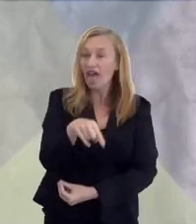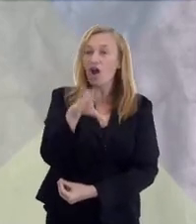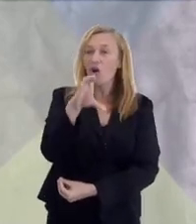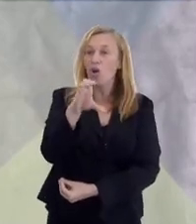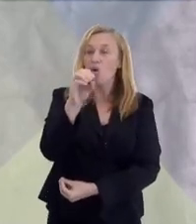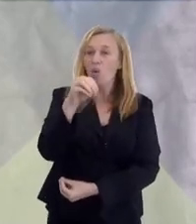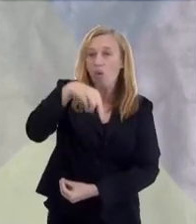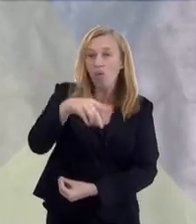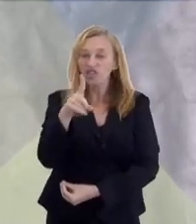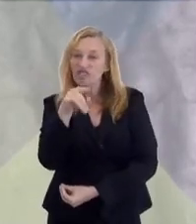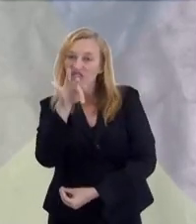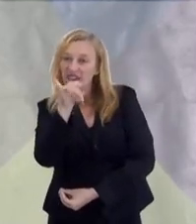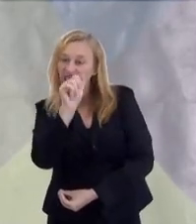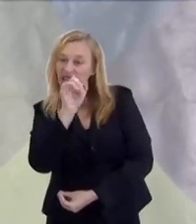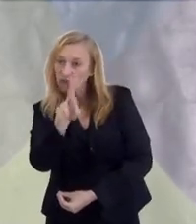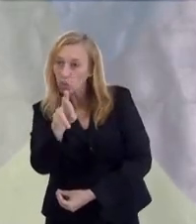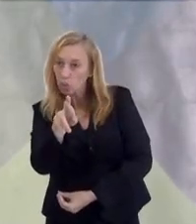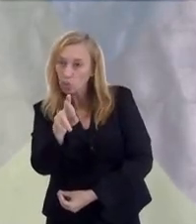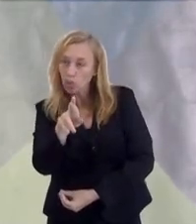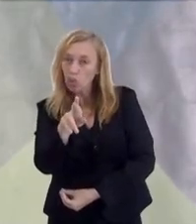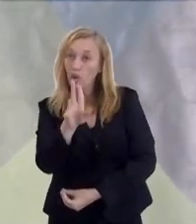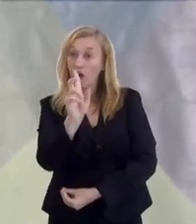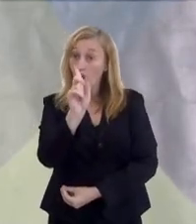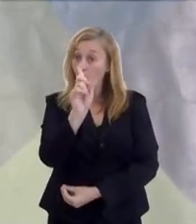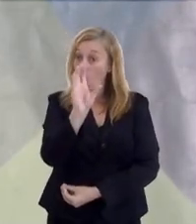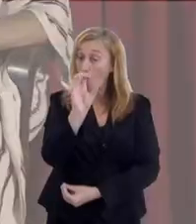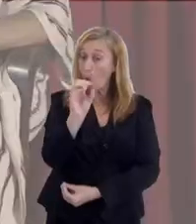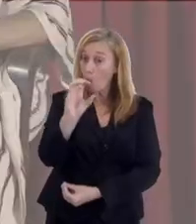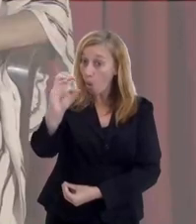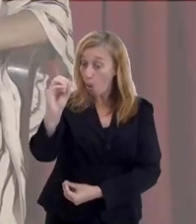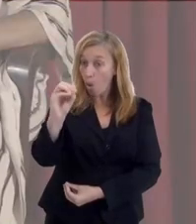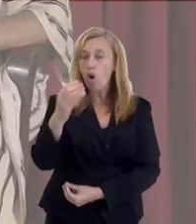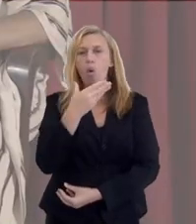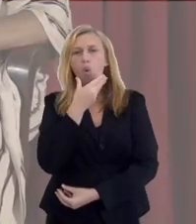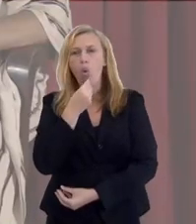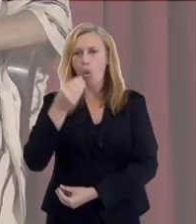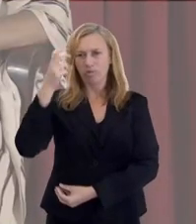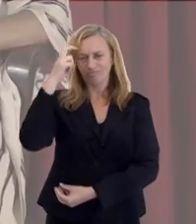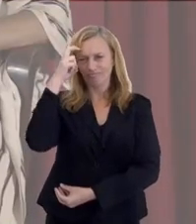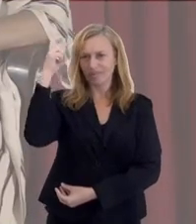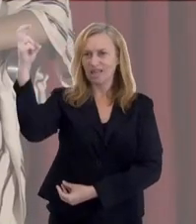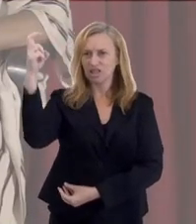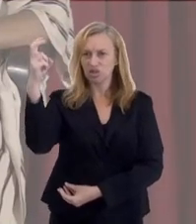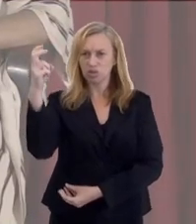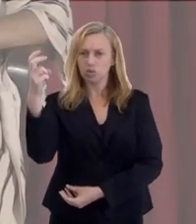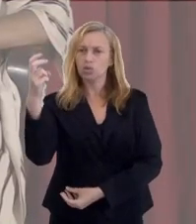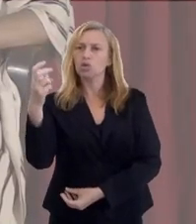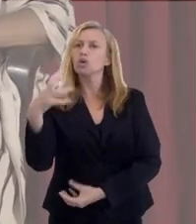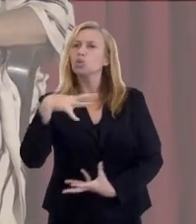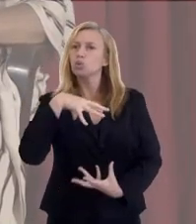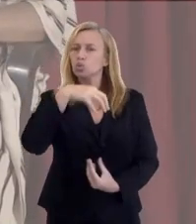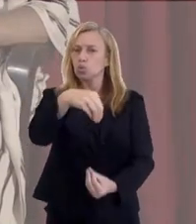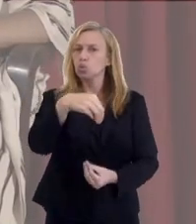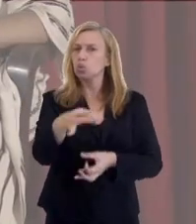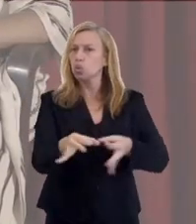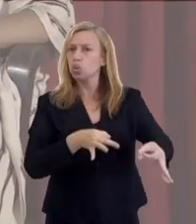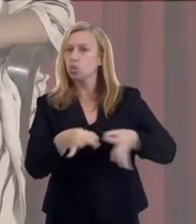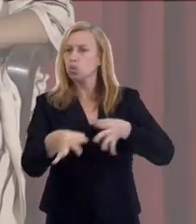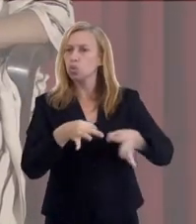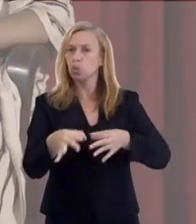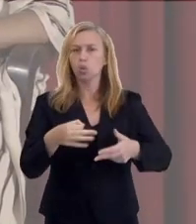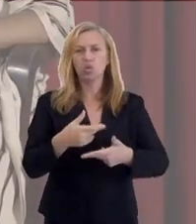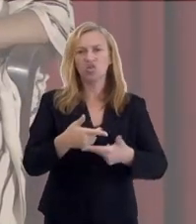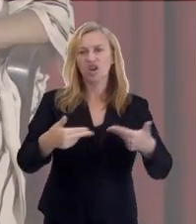codificador. Claro, não é qualquer codificador. É o codificador, né? O homem inteligente, o espírito preparado,